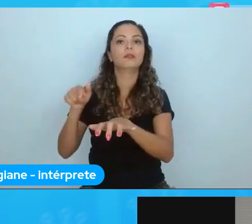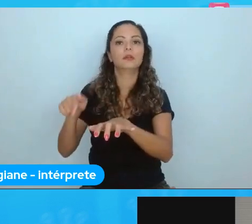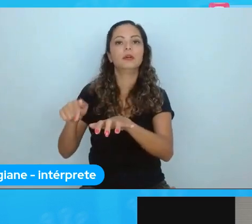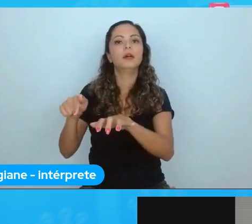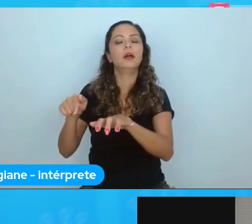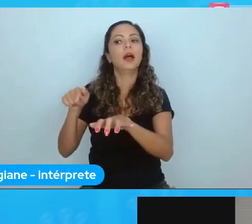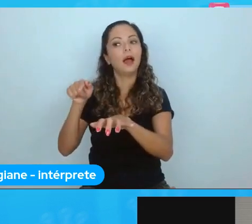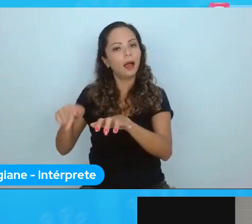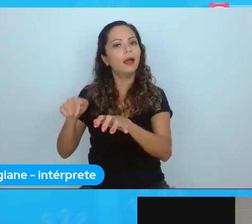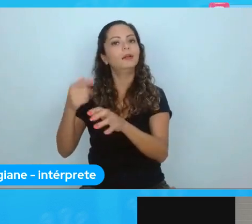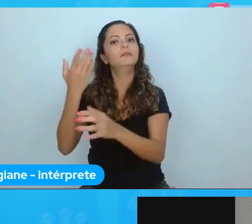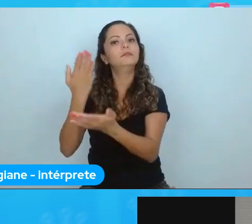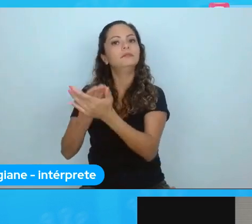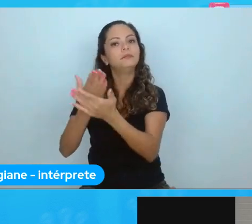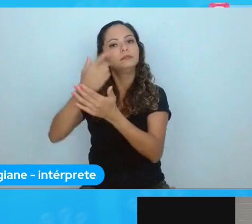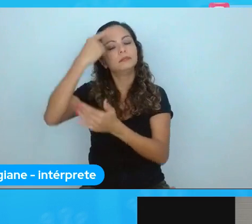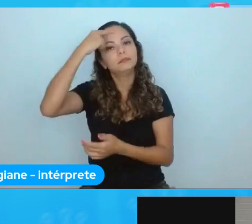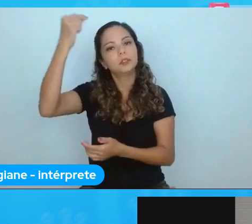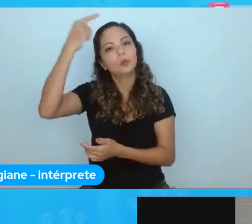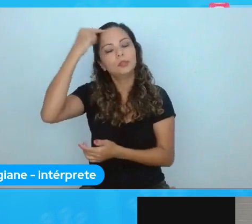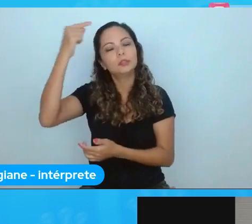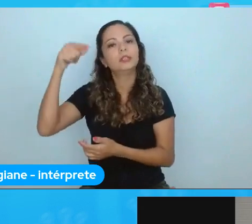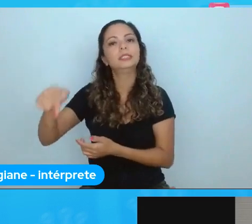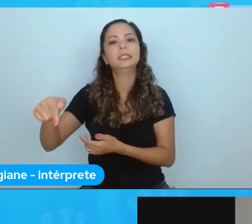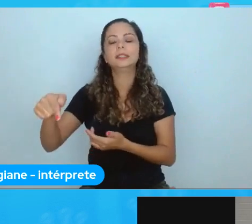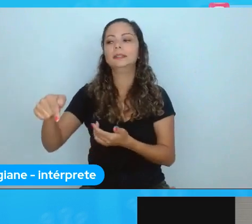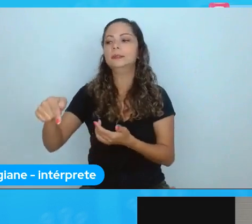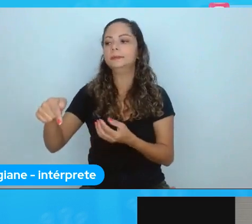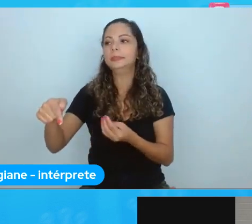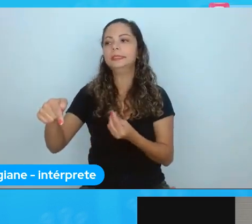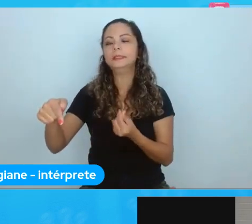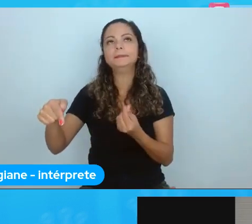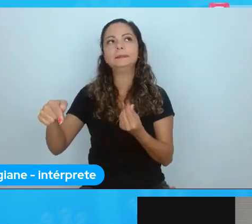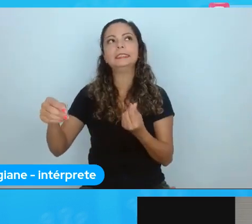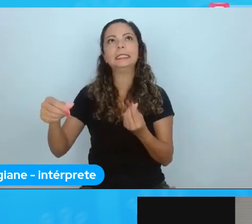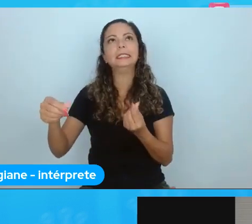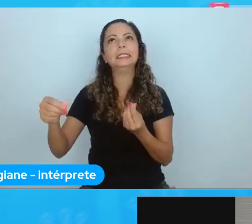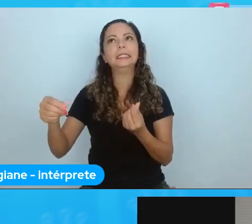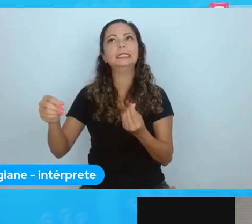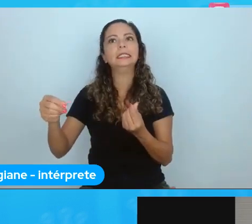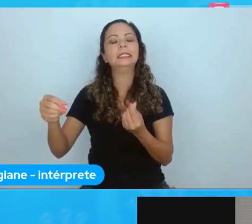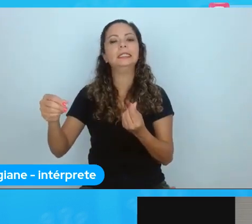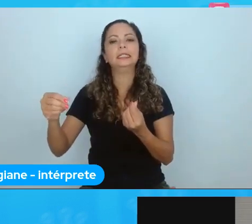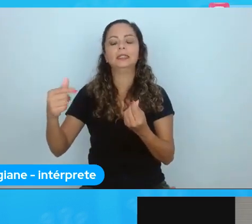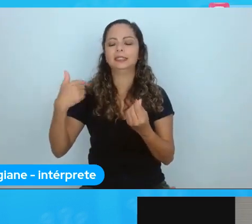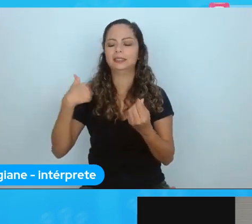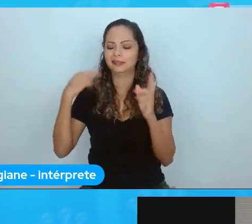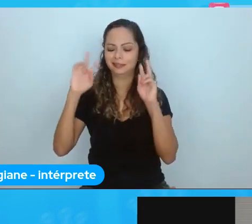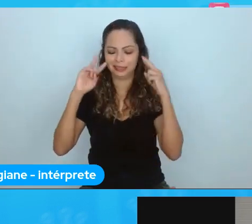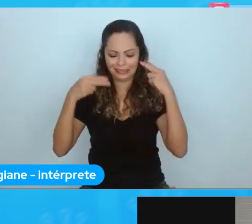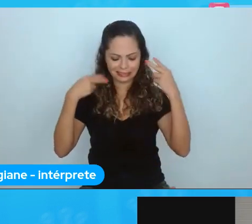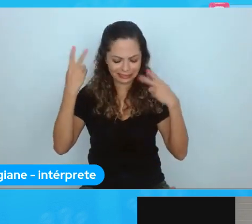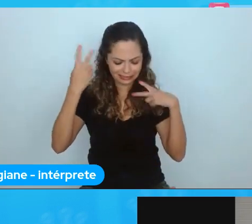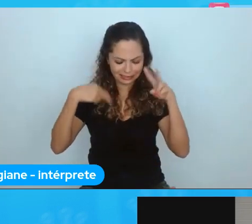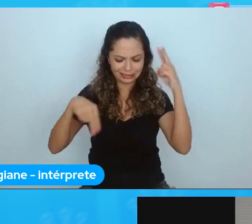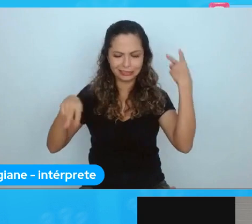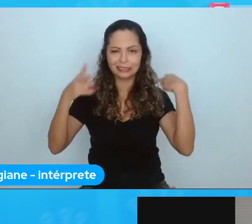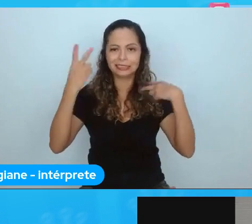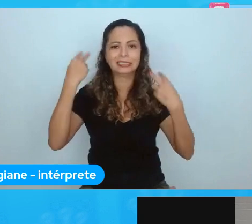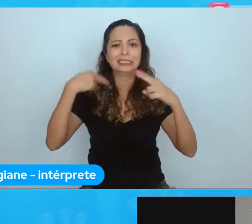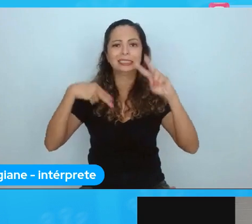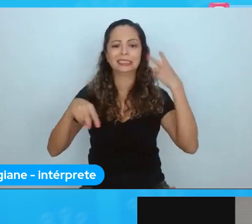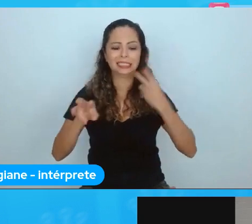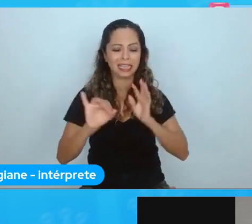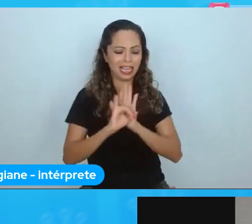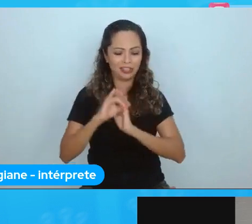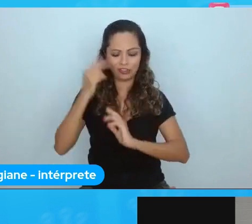graduação que eu tive todas as minhas, como é que posso fazer, crises existenciais sobre carreira, sobre o que eu queria fazer